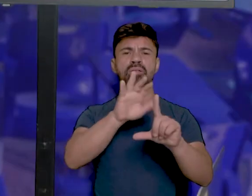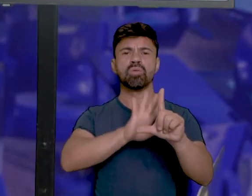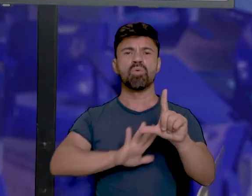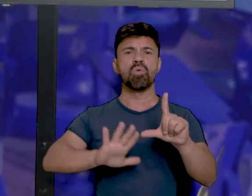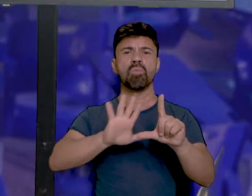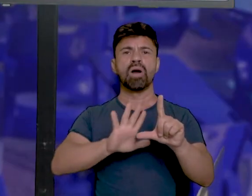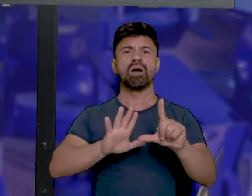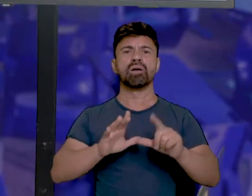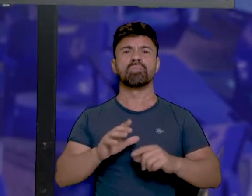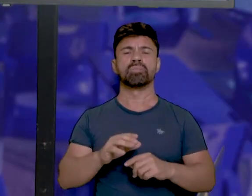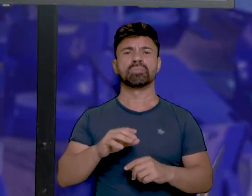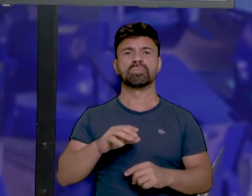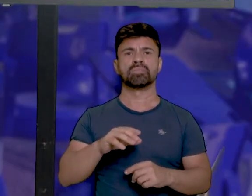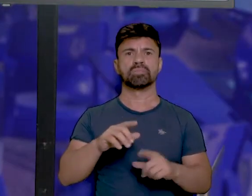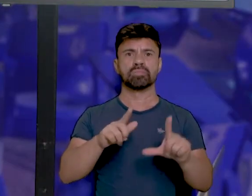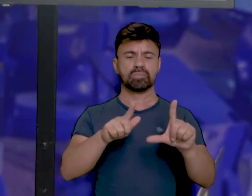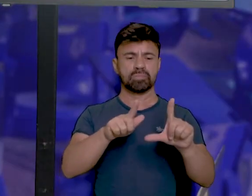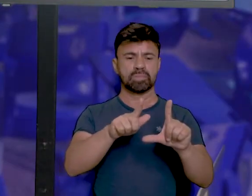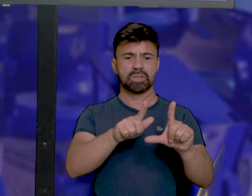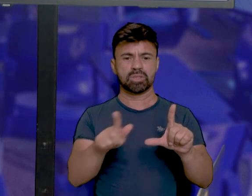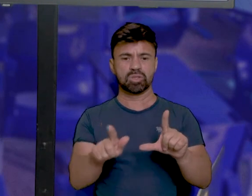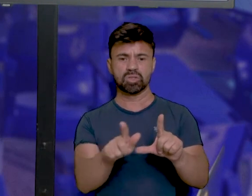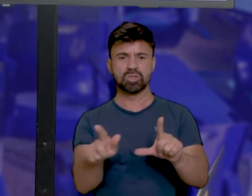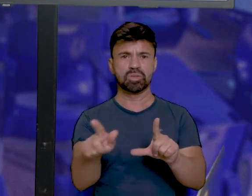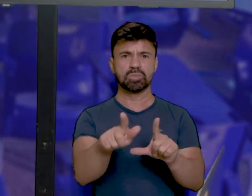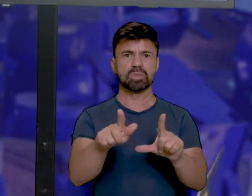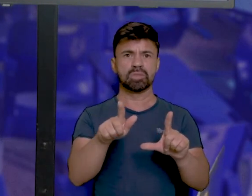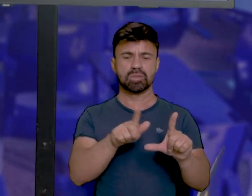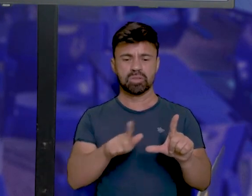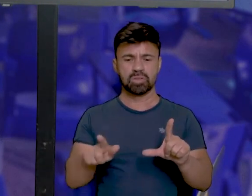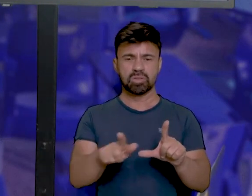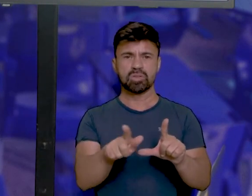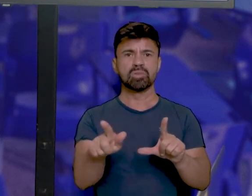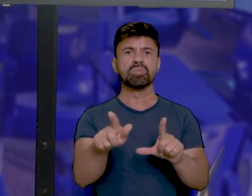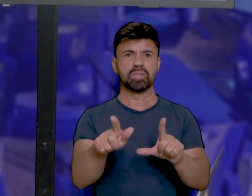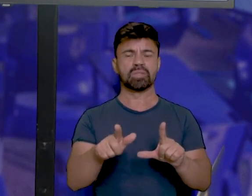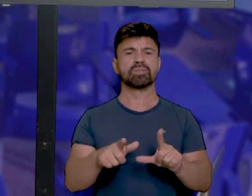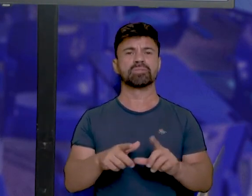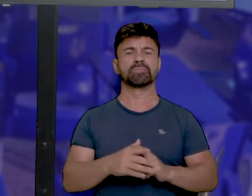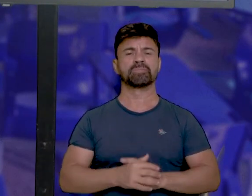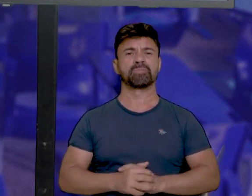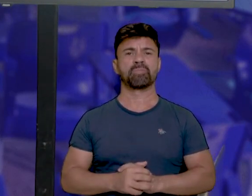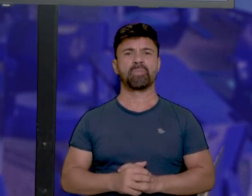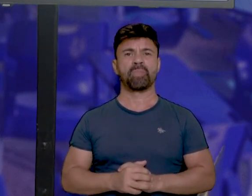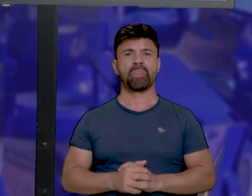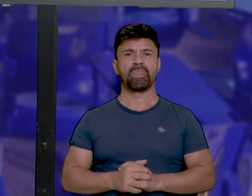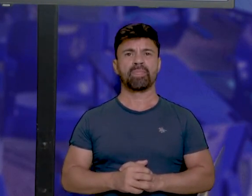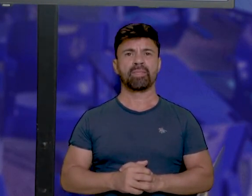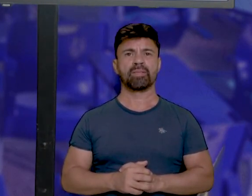GPS. As projeções de GPS utilizadas nos dias atuais.